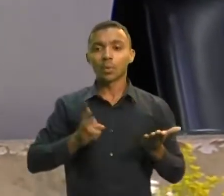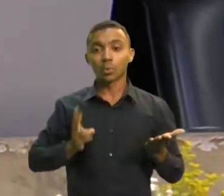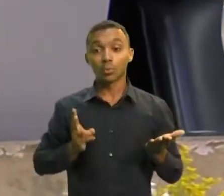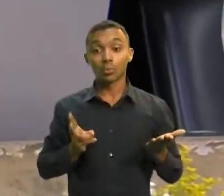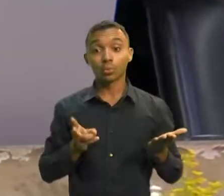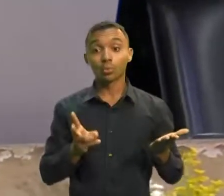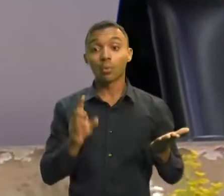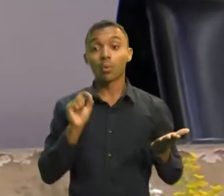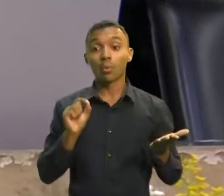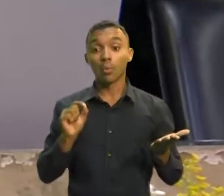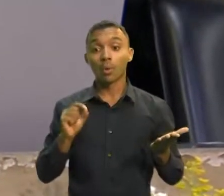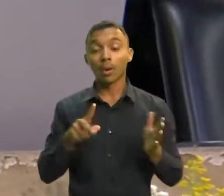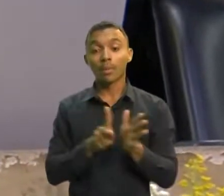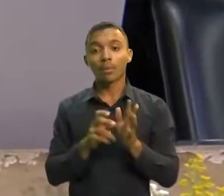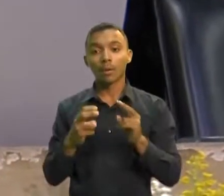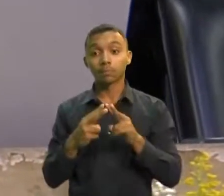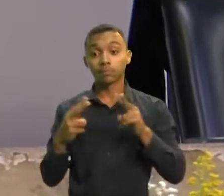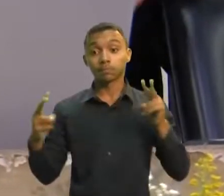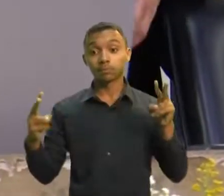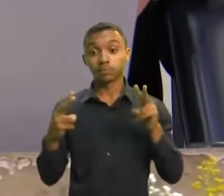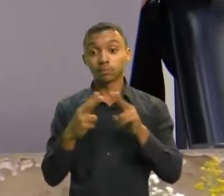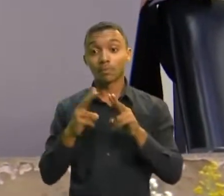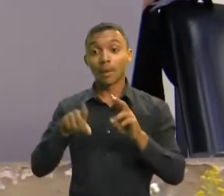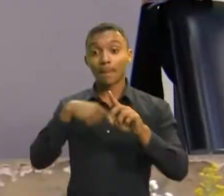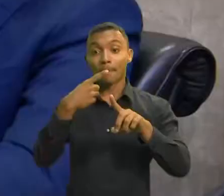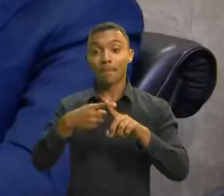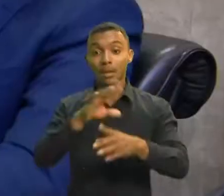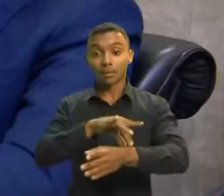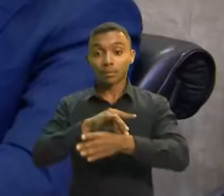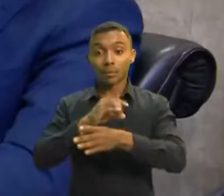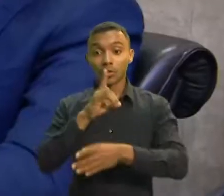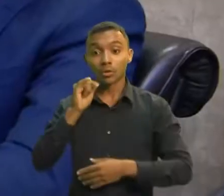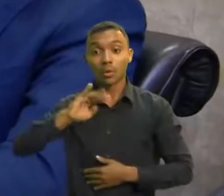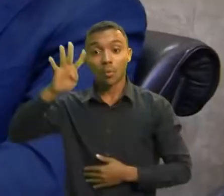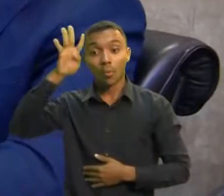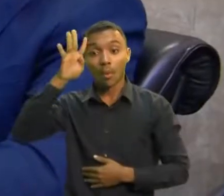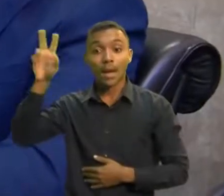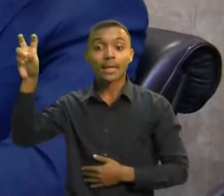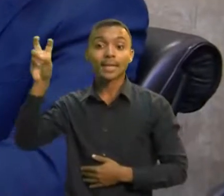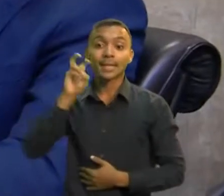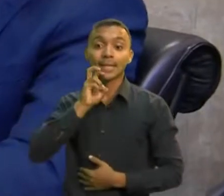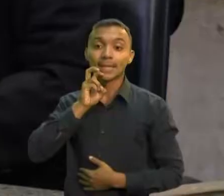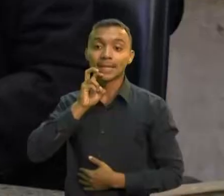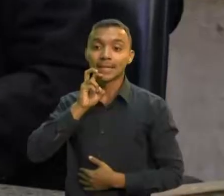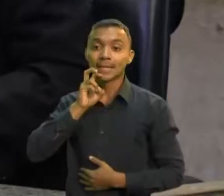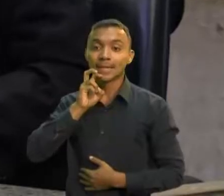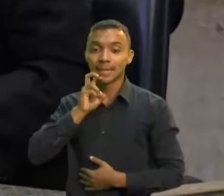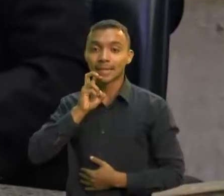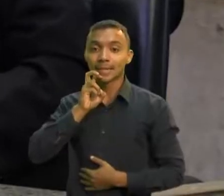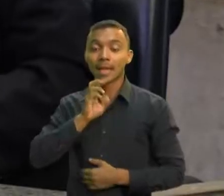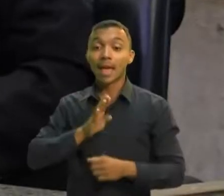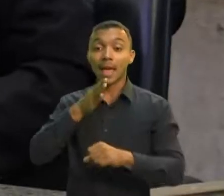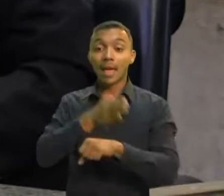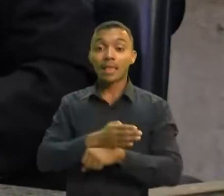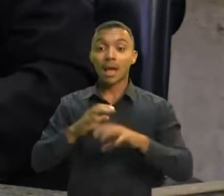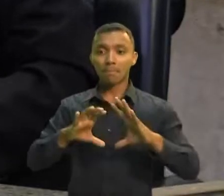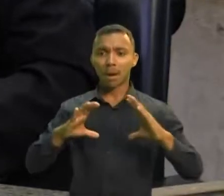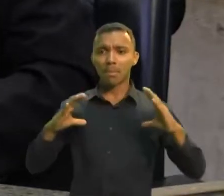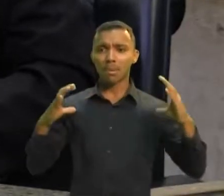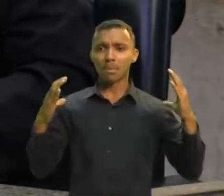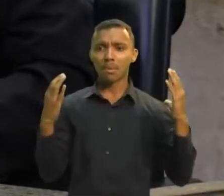de forma híbrida, às quartas e quintas-feiras, com acesso ao plenário 13 de maio controlado e